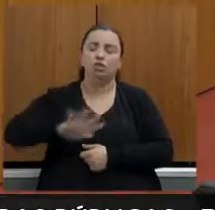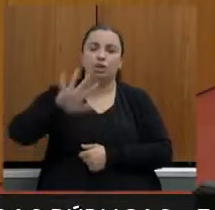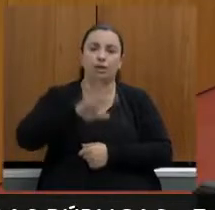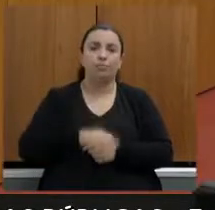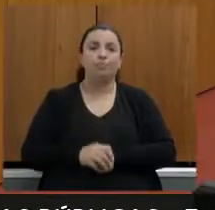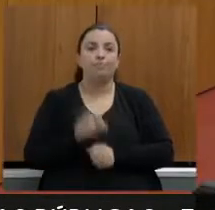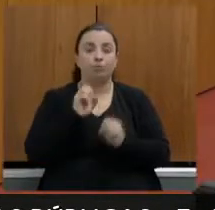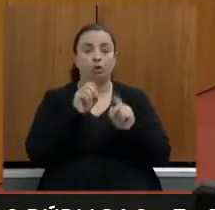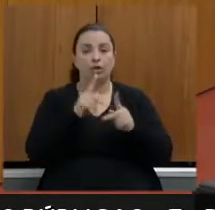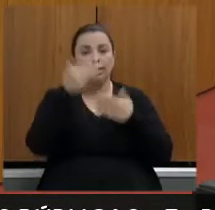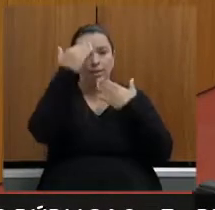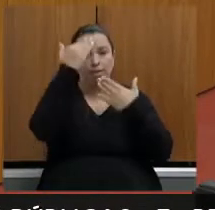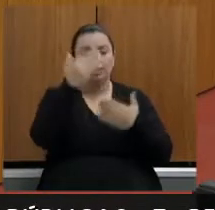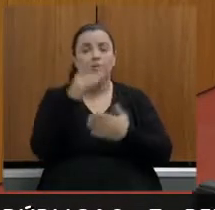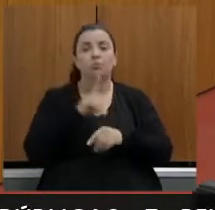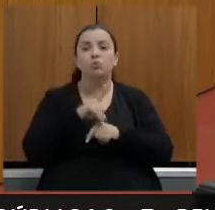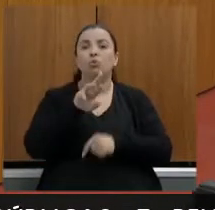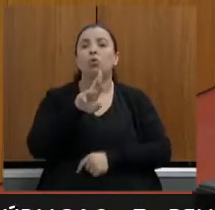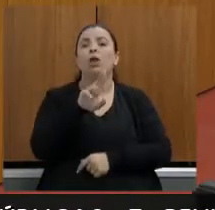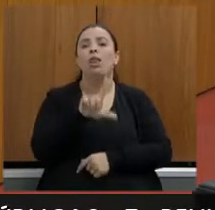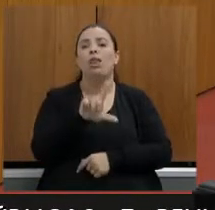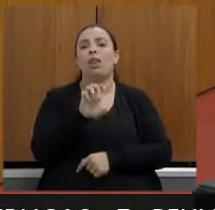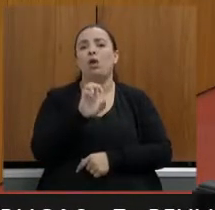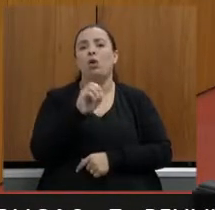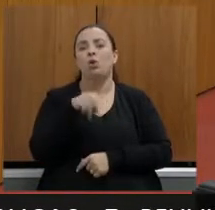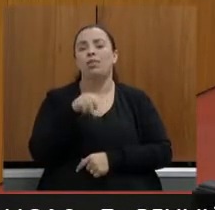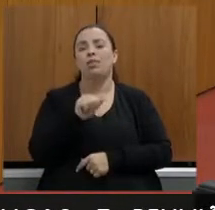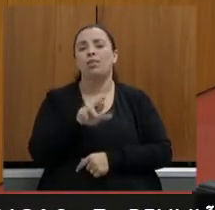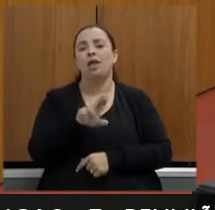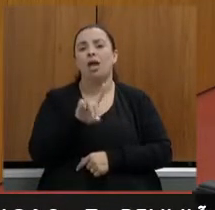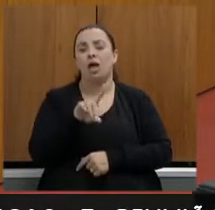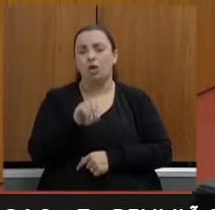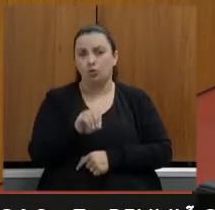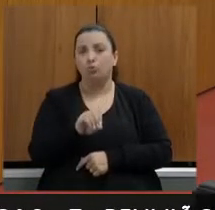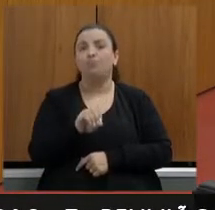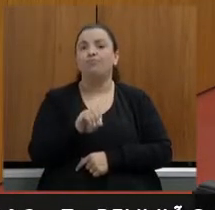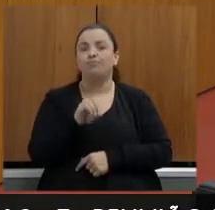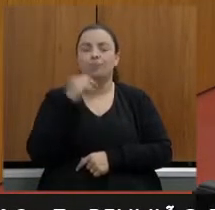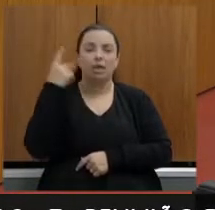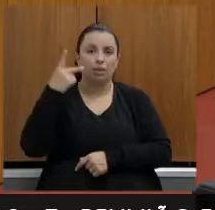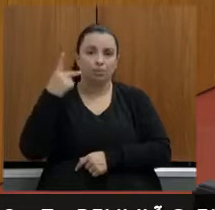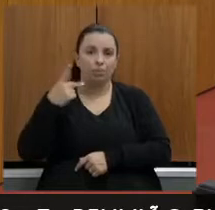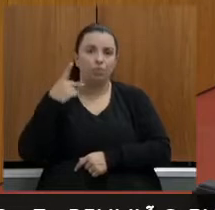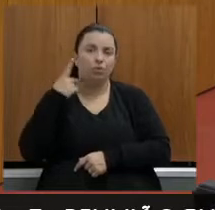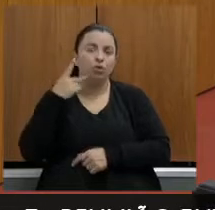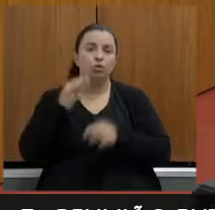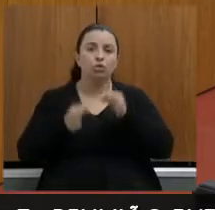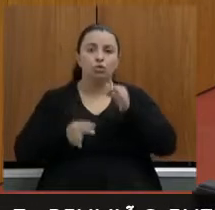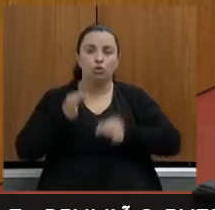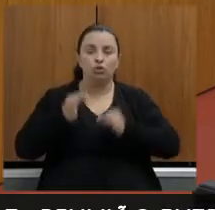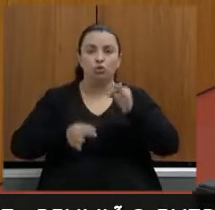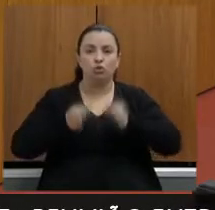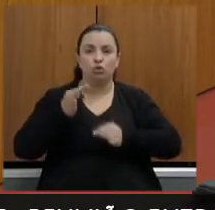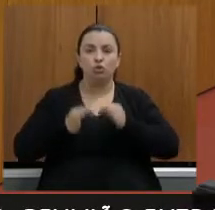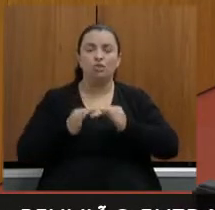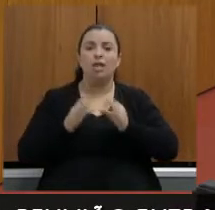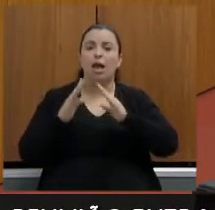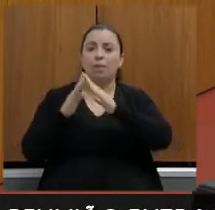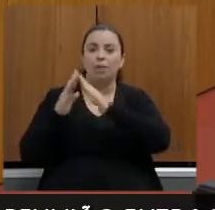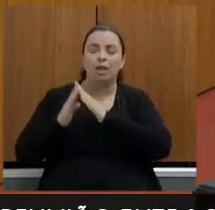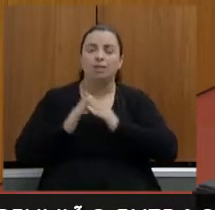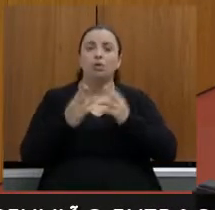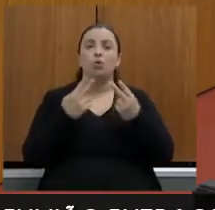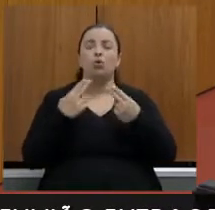doutor Leonardo da coordenadora do Conheir Estadual de Promotor de Justiça Urbanismo Habitação e Urbanismo muito obrigado